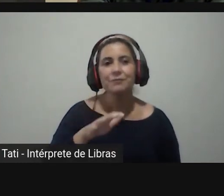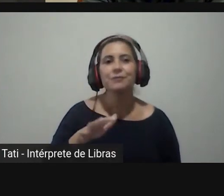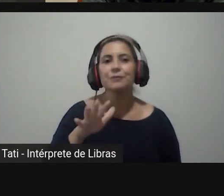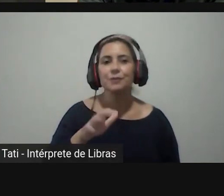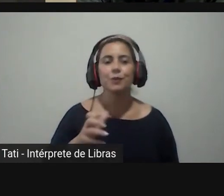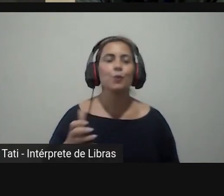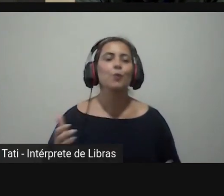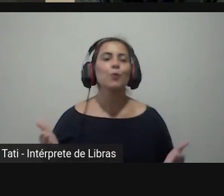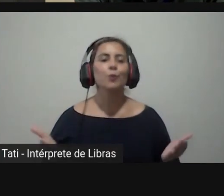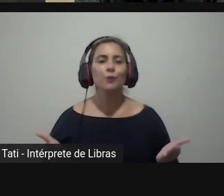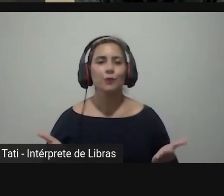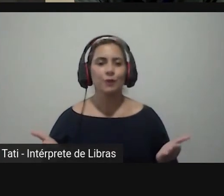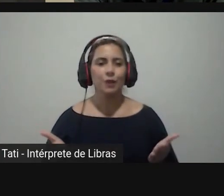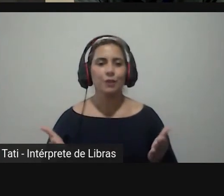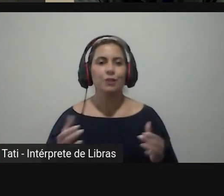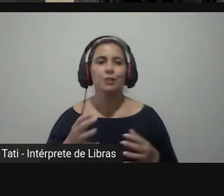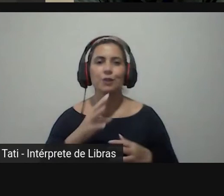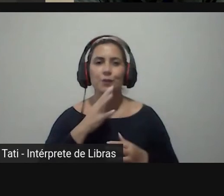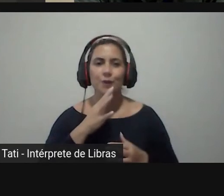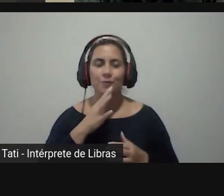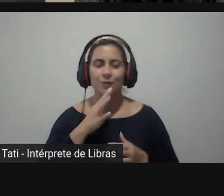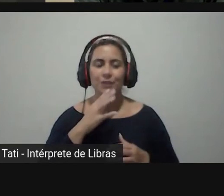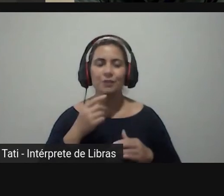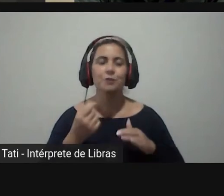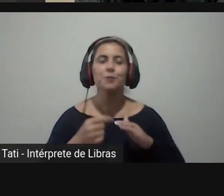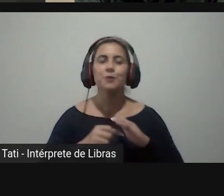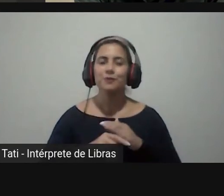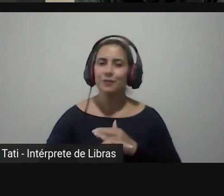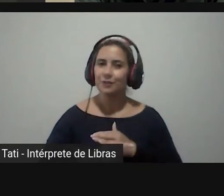agora podem se aprofundar um pouco mais a partir dessas